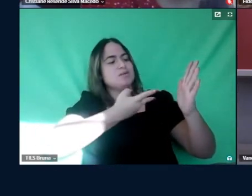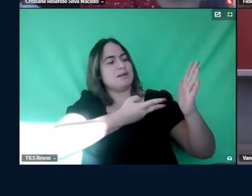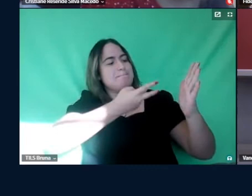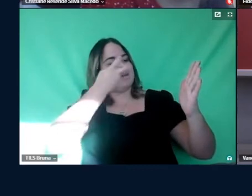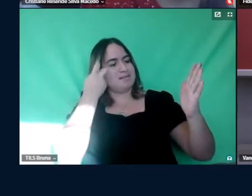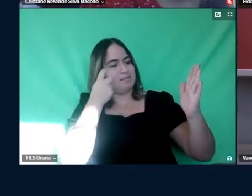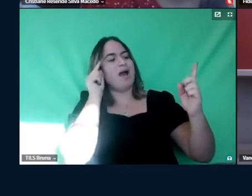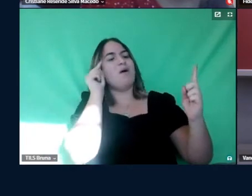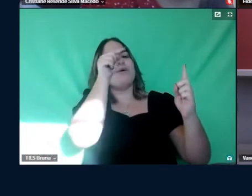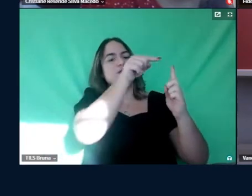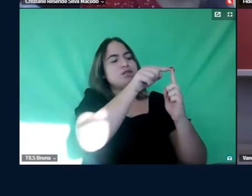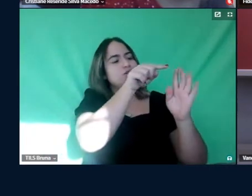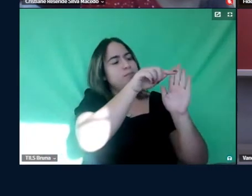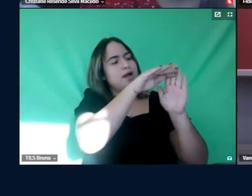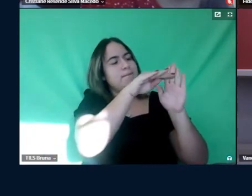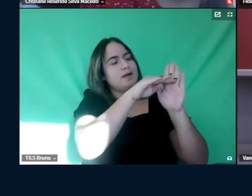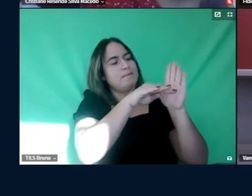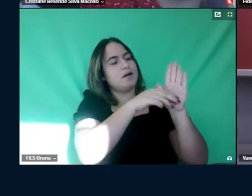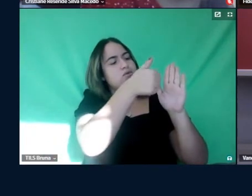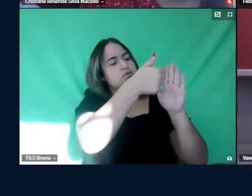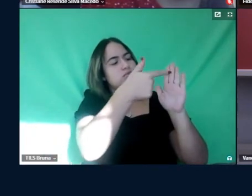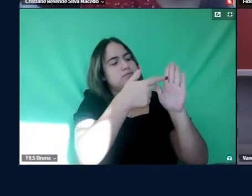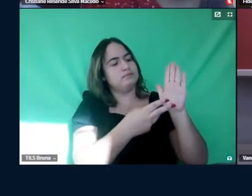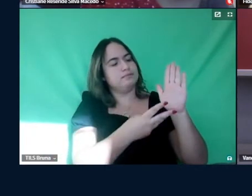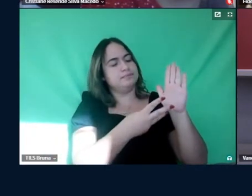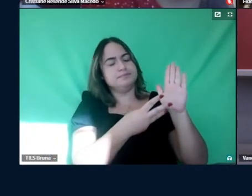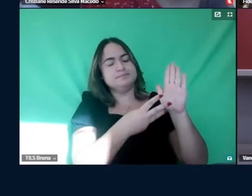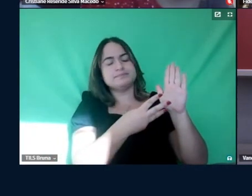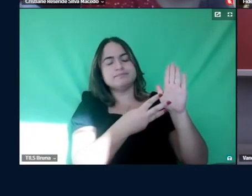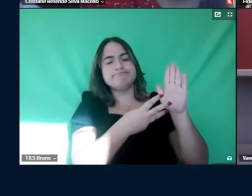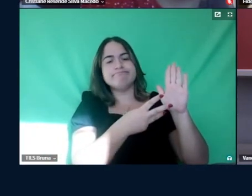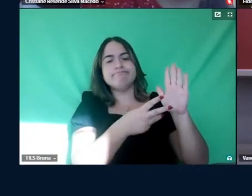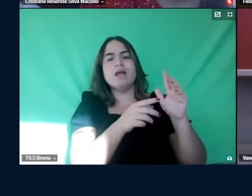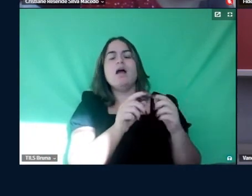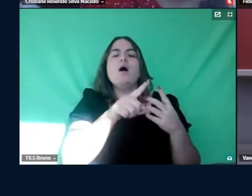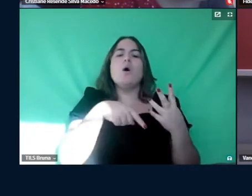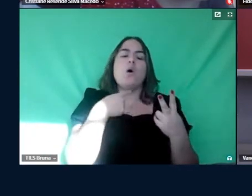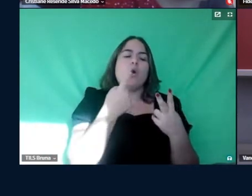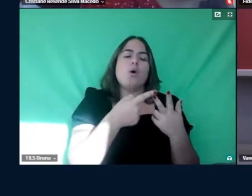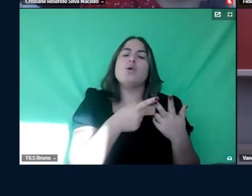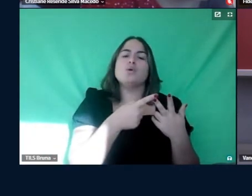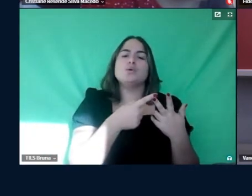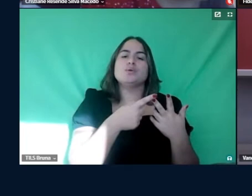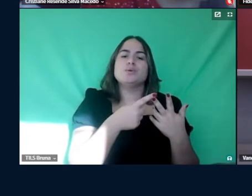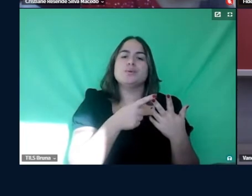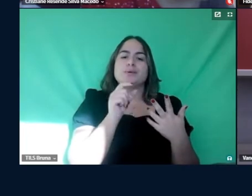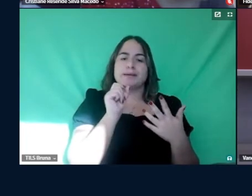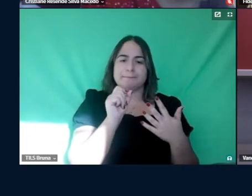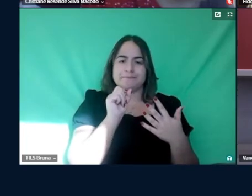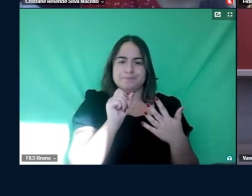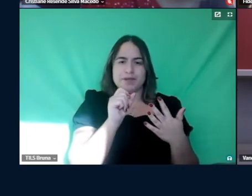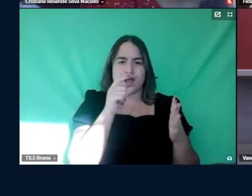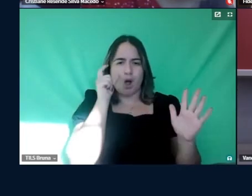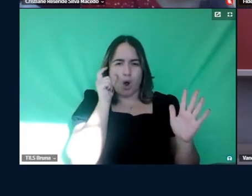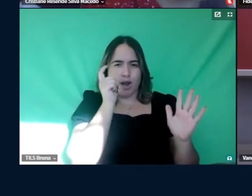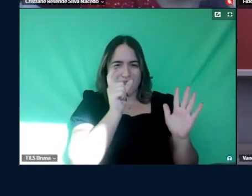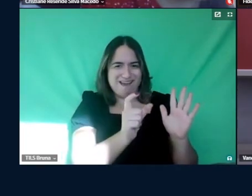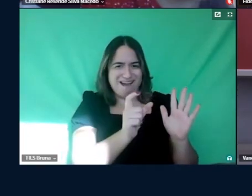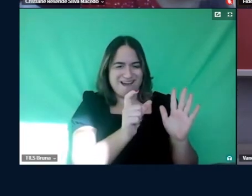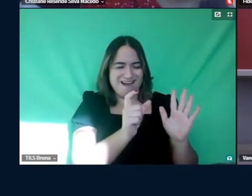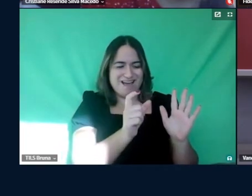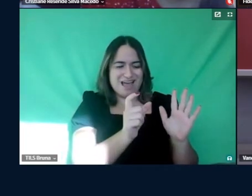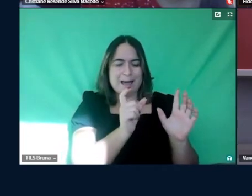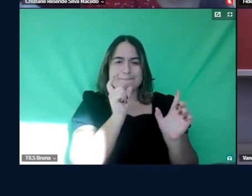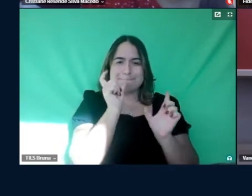objetivos, né, é, outra coisa também, é, as palavras repetidas,